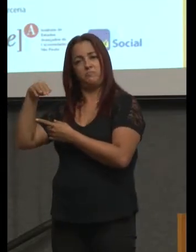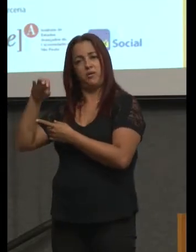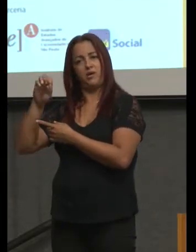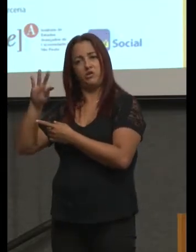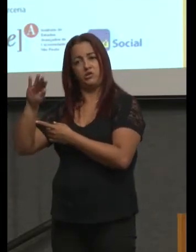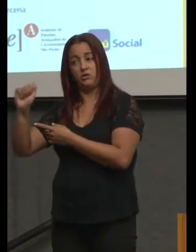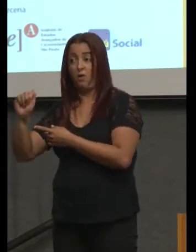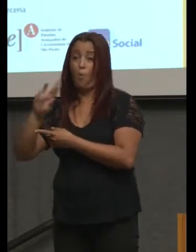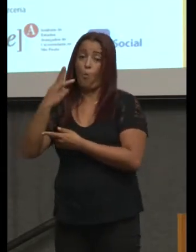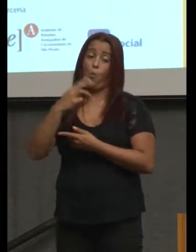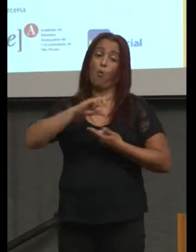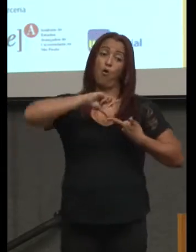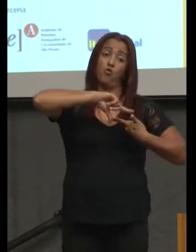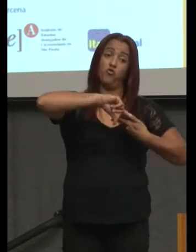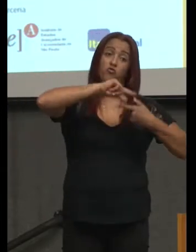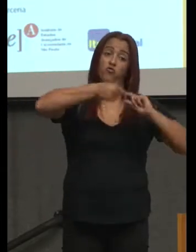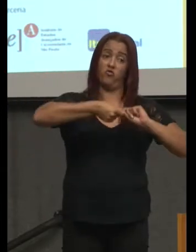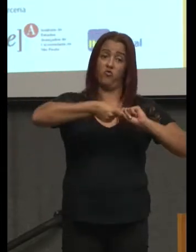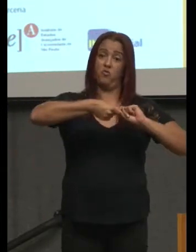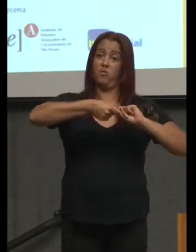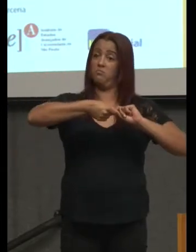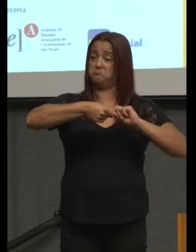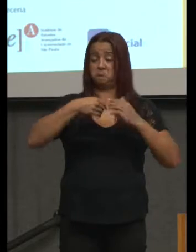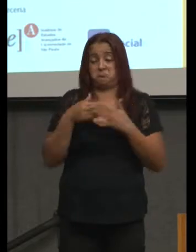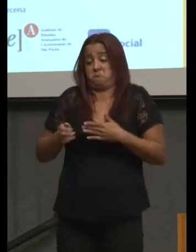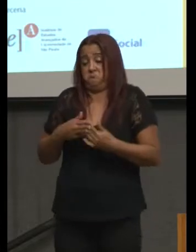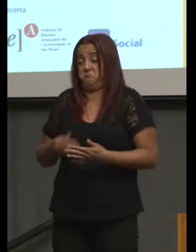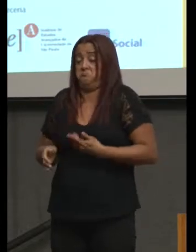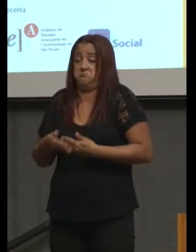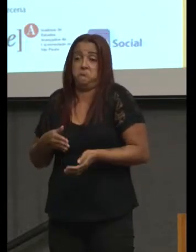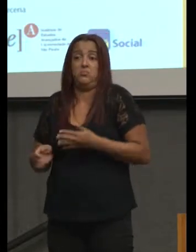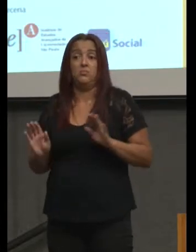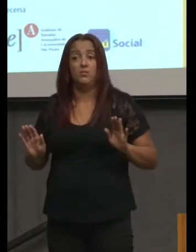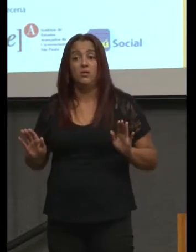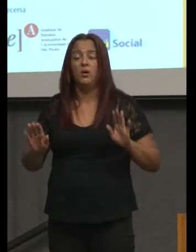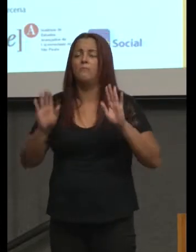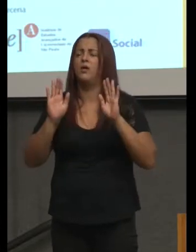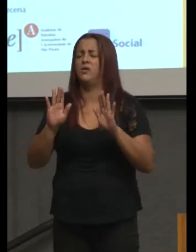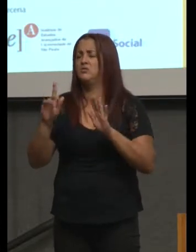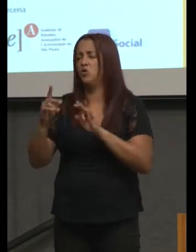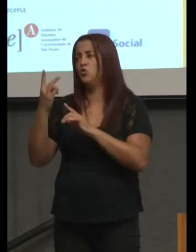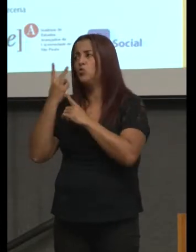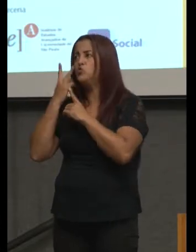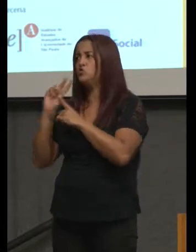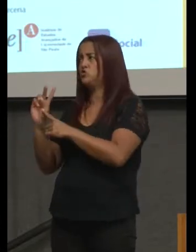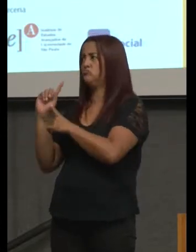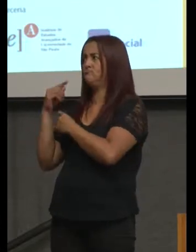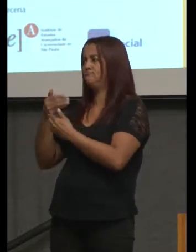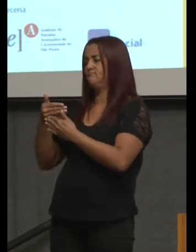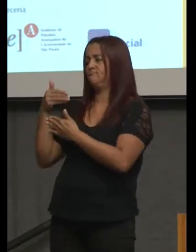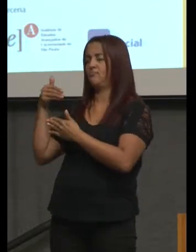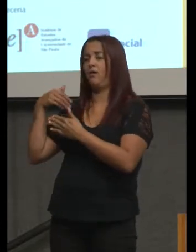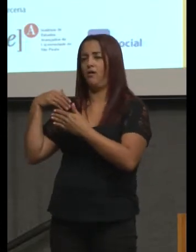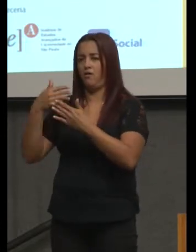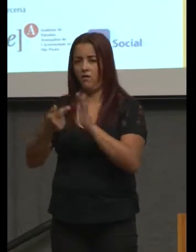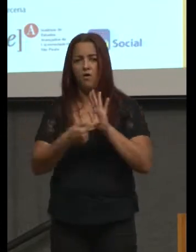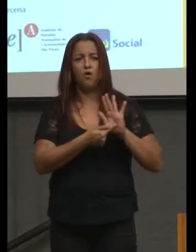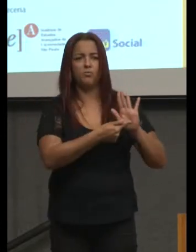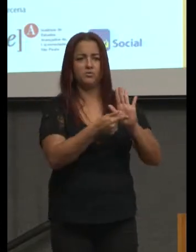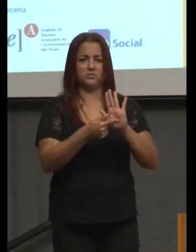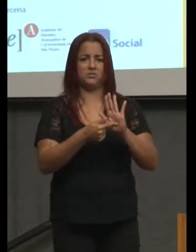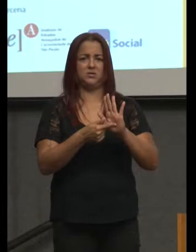Então, eu estou trazendo elementos da minha vida nos últimos dois dias para dizer é sim